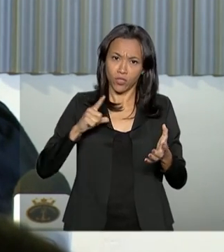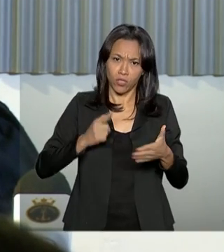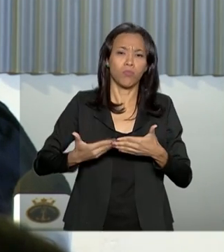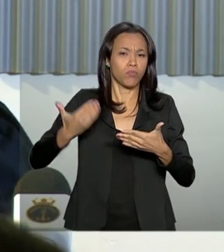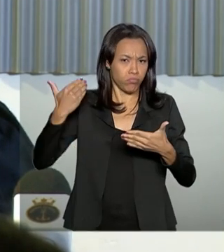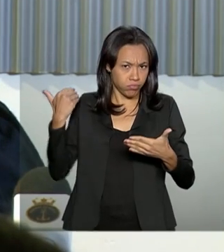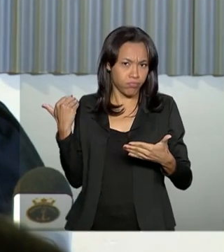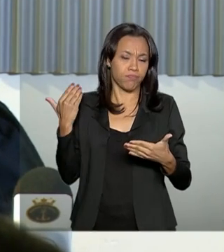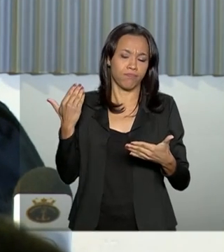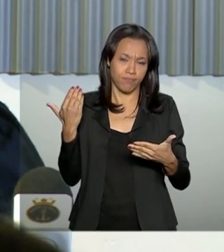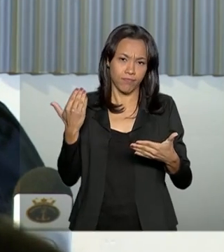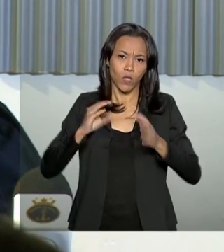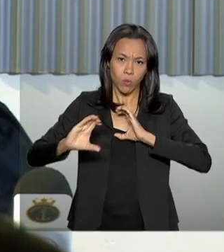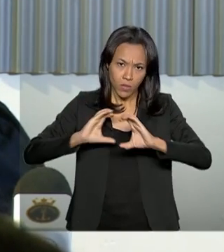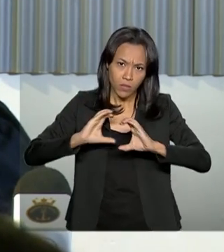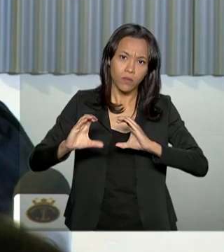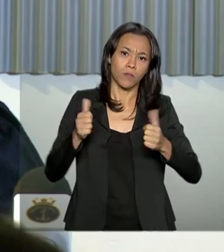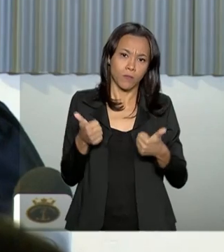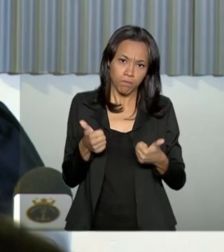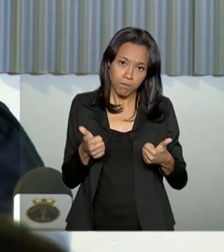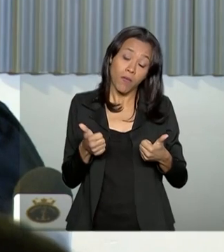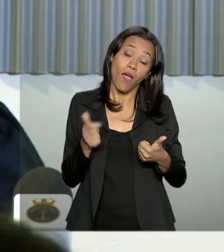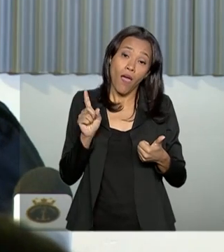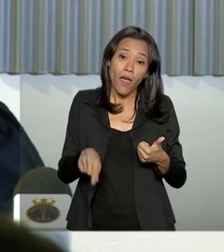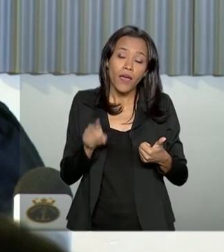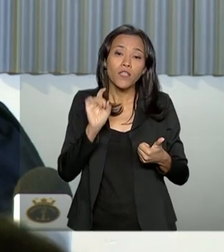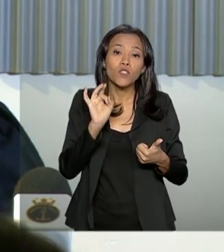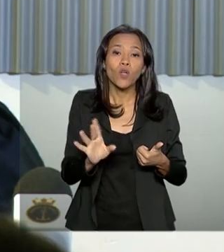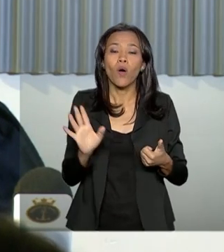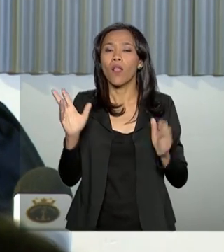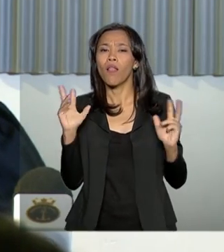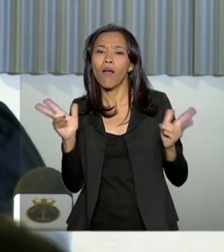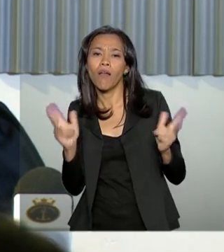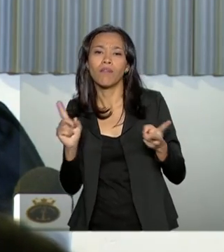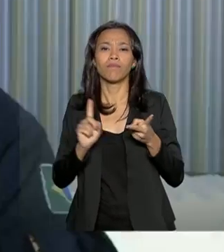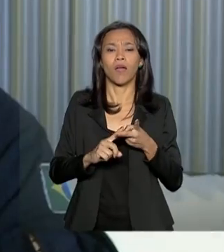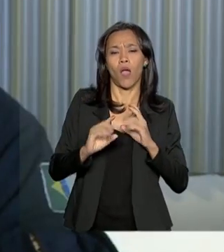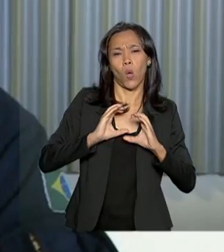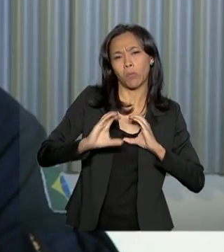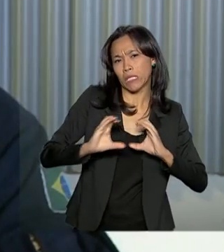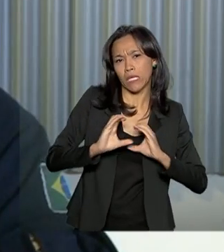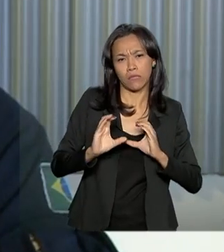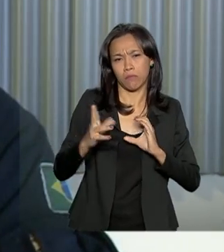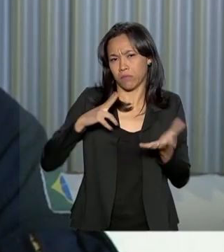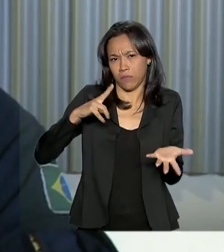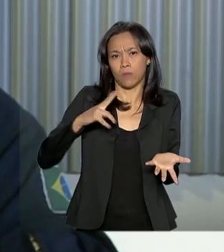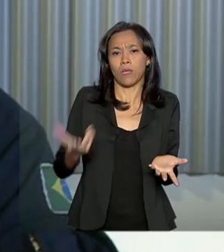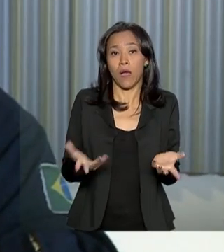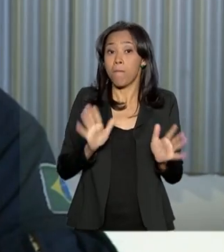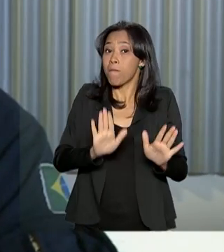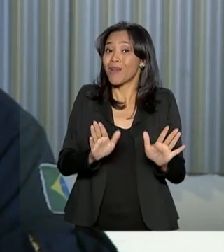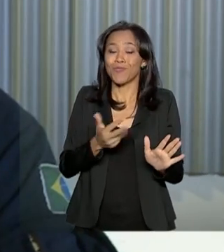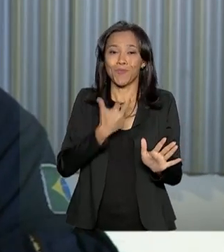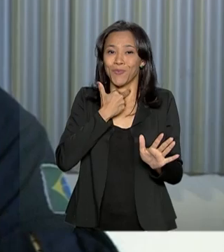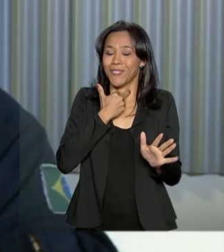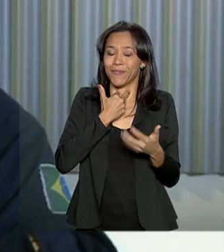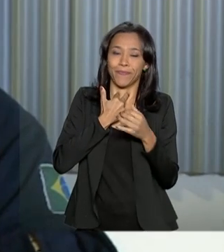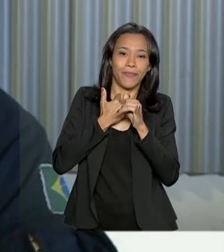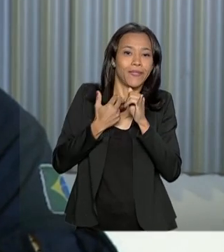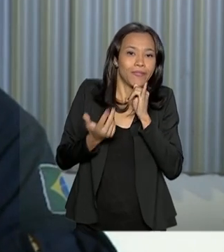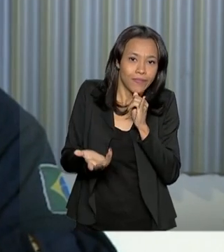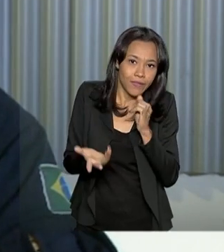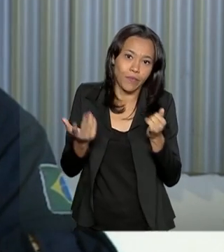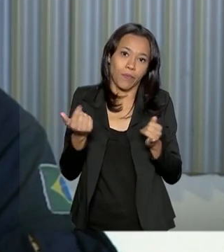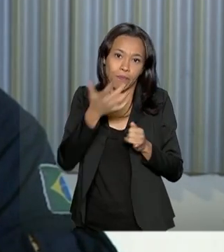infraestrutura de comunicações, ela era voltada para o lazer, para a comunicação pessoal, mas não permitia, por exemplo,